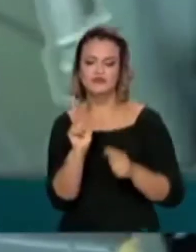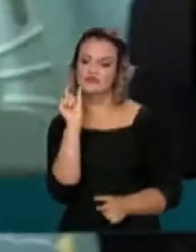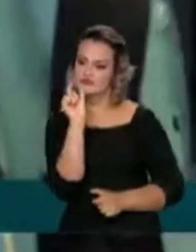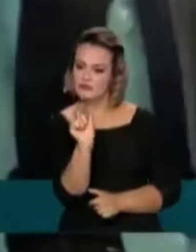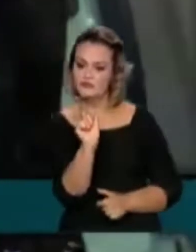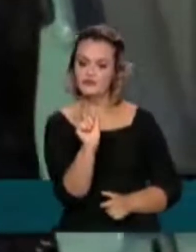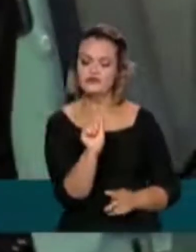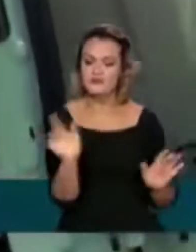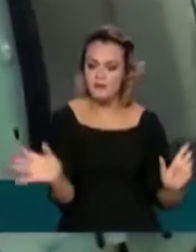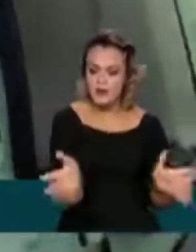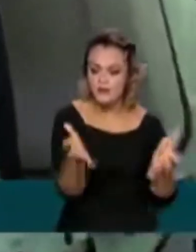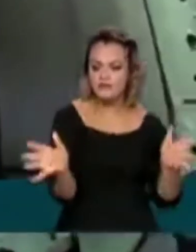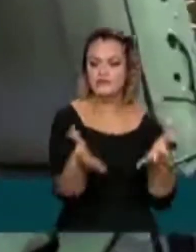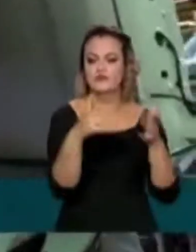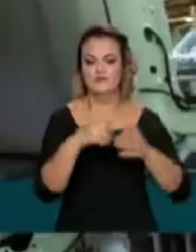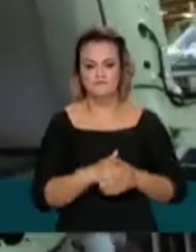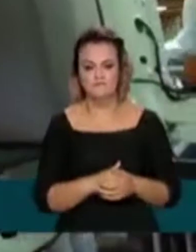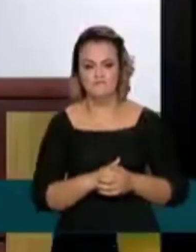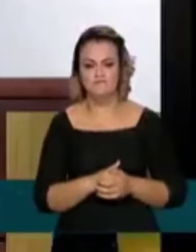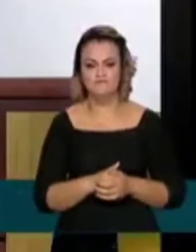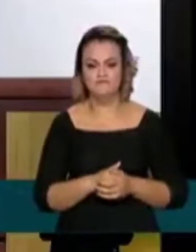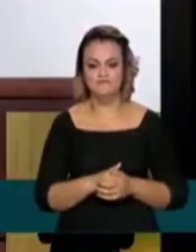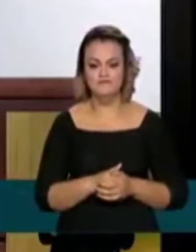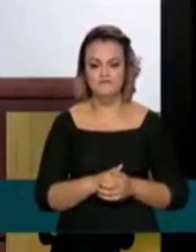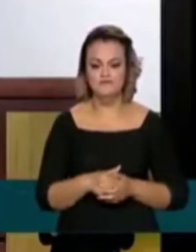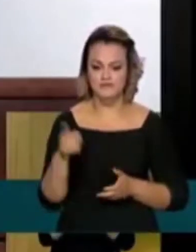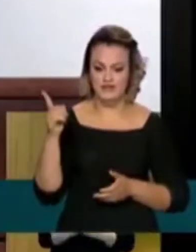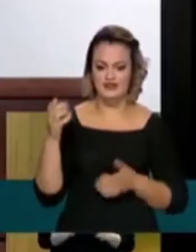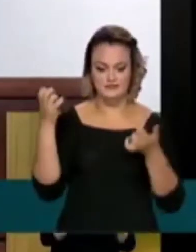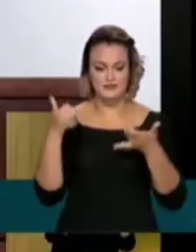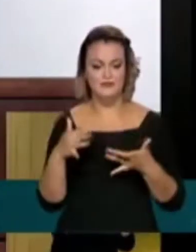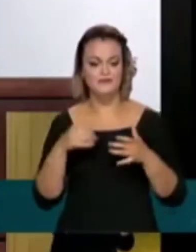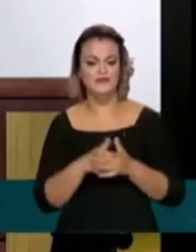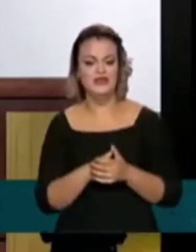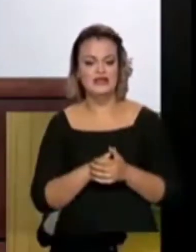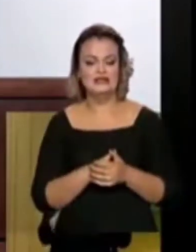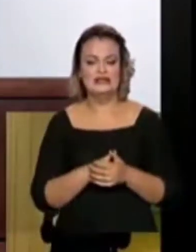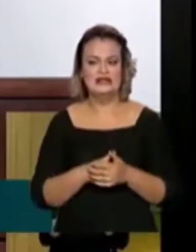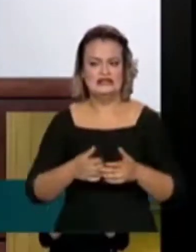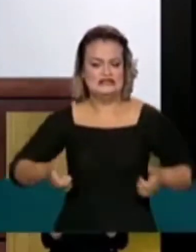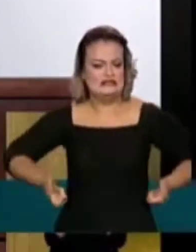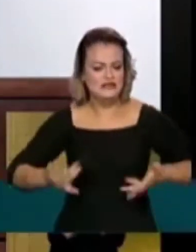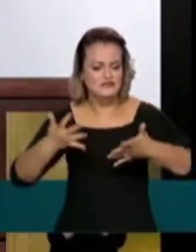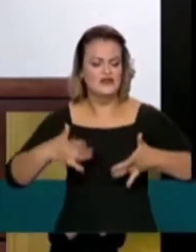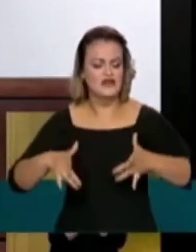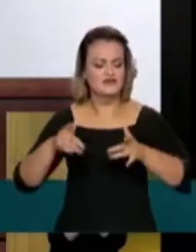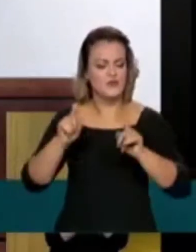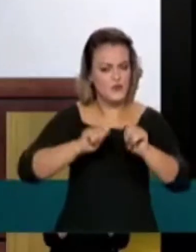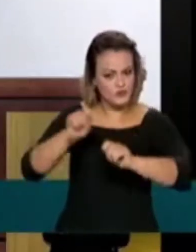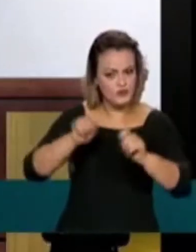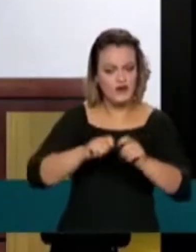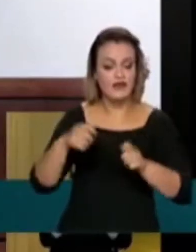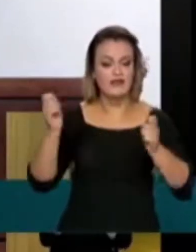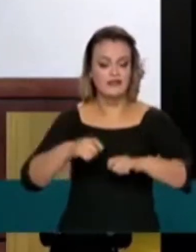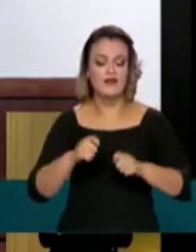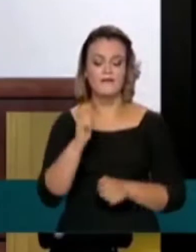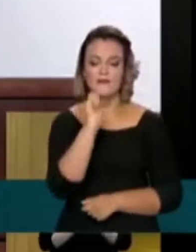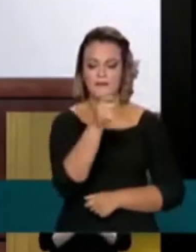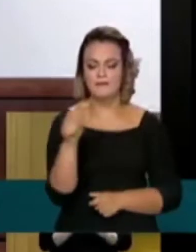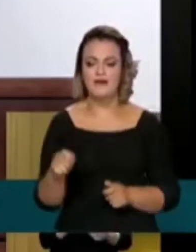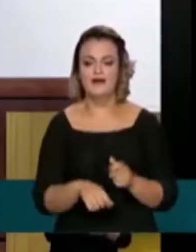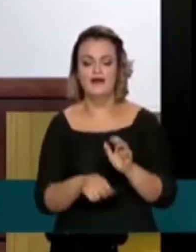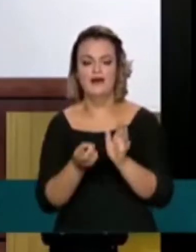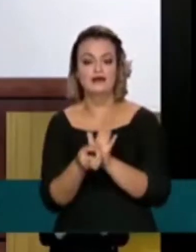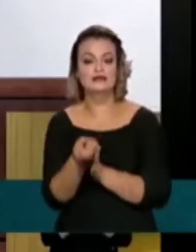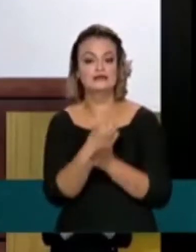para impulsionar o mercado interno. Um eixo ligado à desoneração da cadeia, o que permitirá o pagamento do tributo apenas